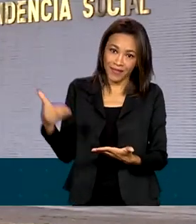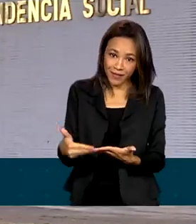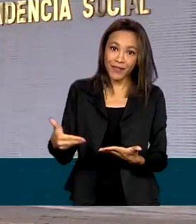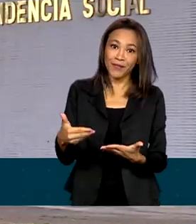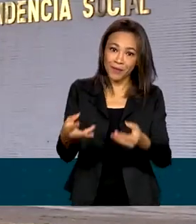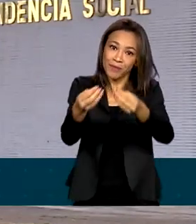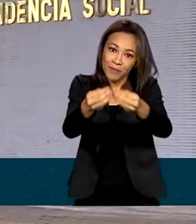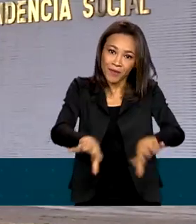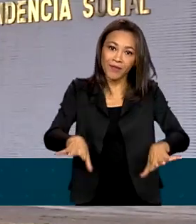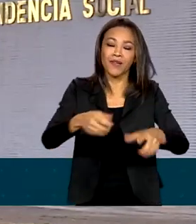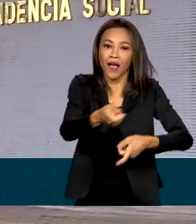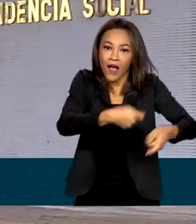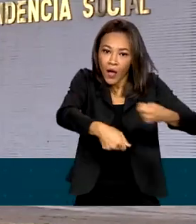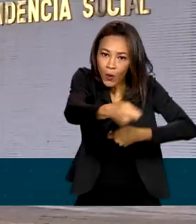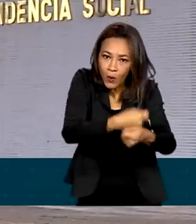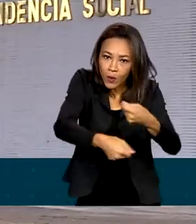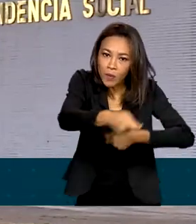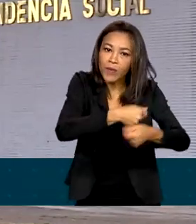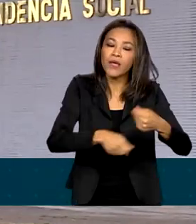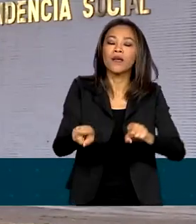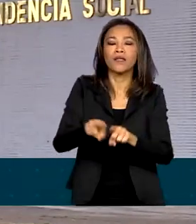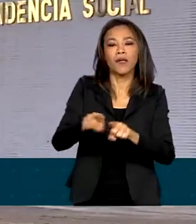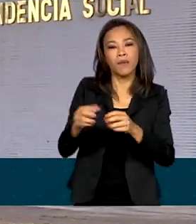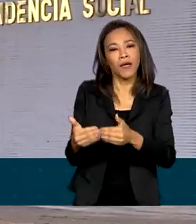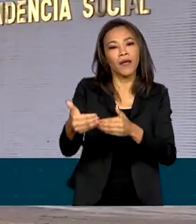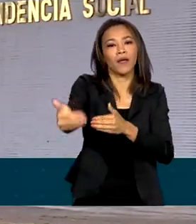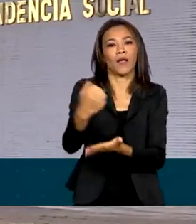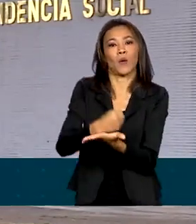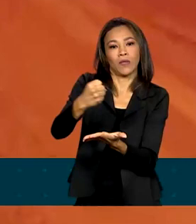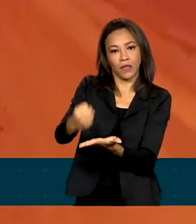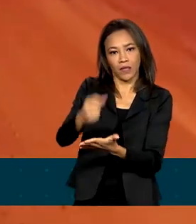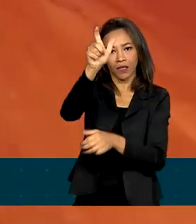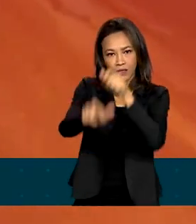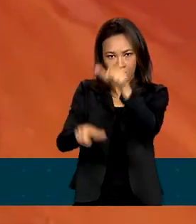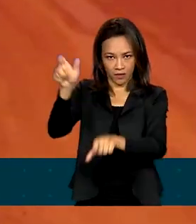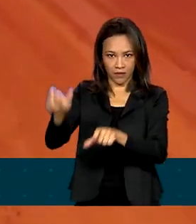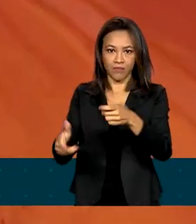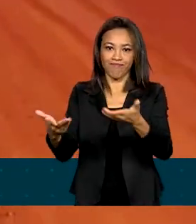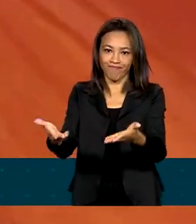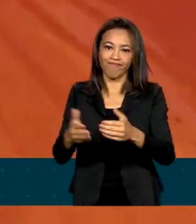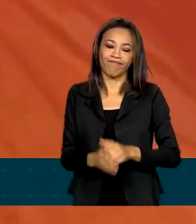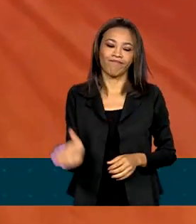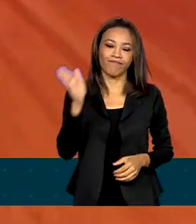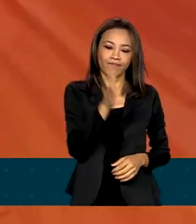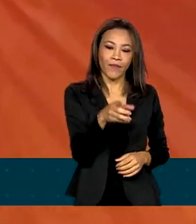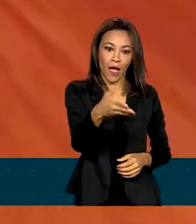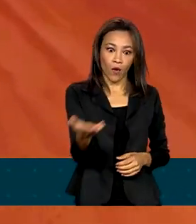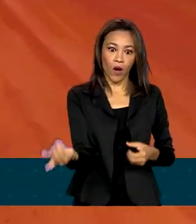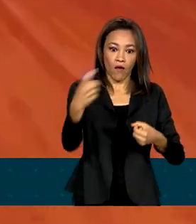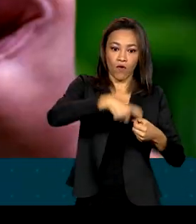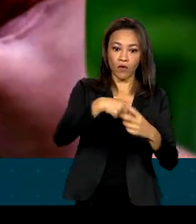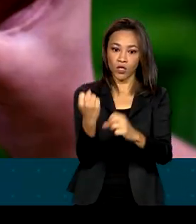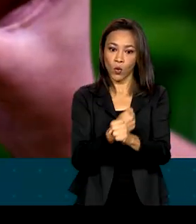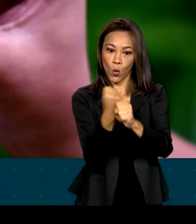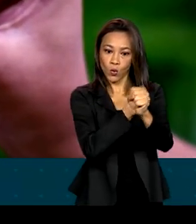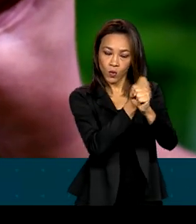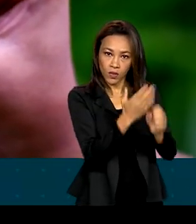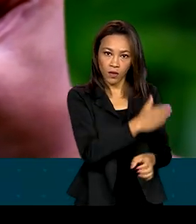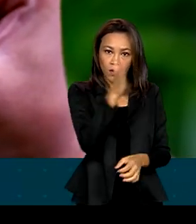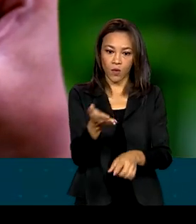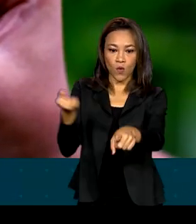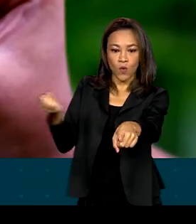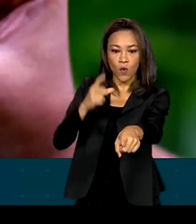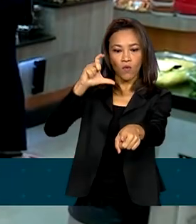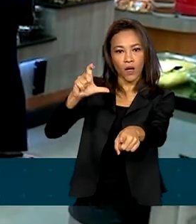economia e a consequente contratação de empregados. Ações como a retomada de obras paradas, o novo